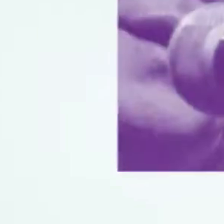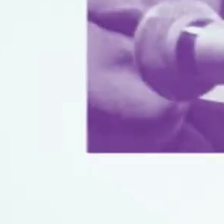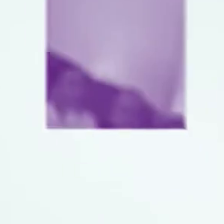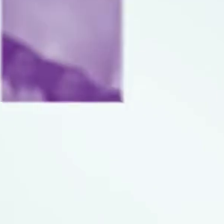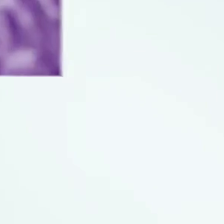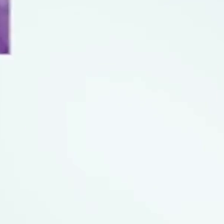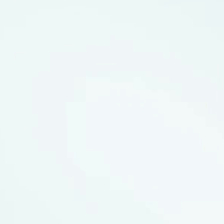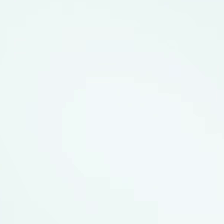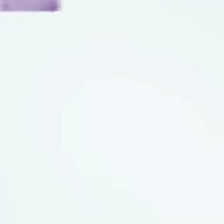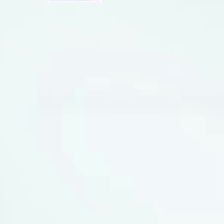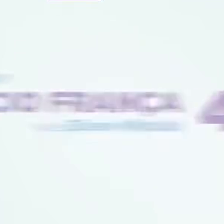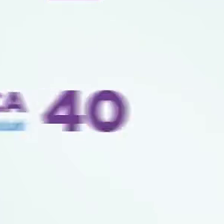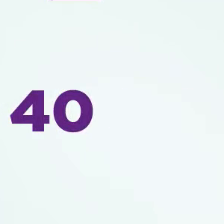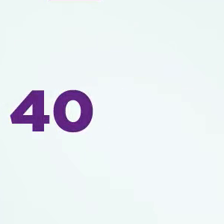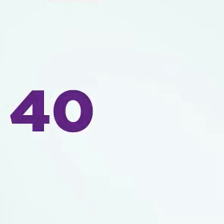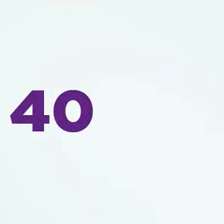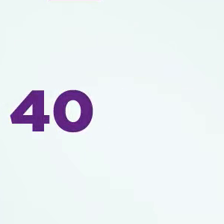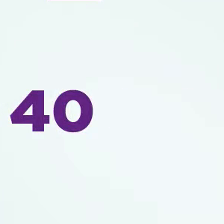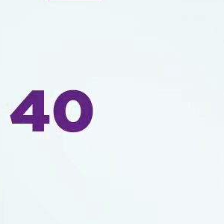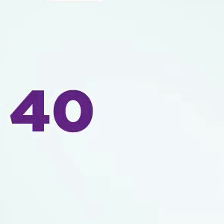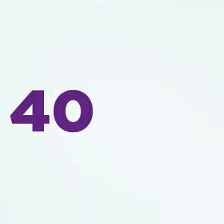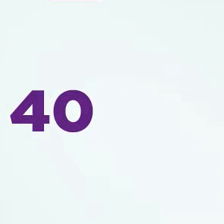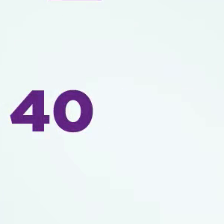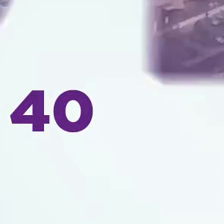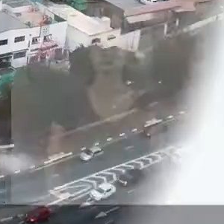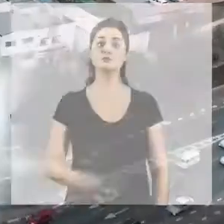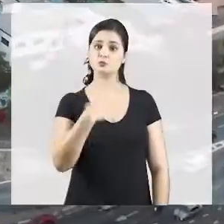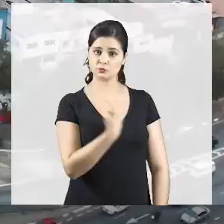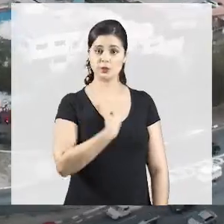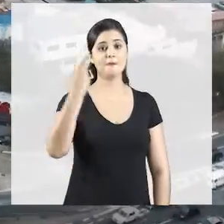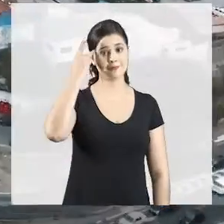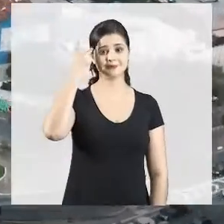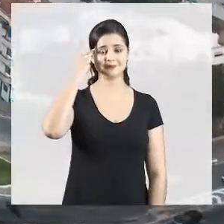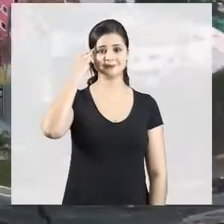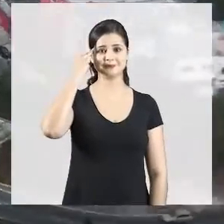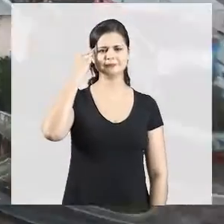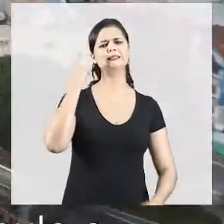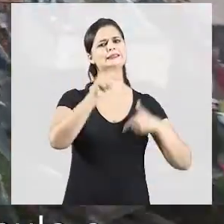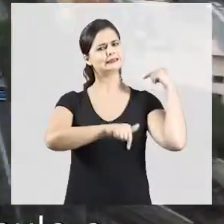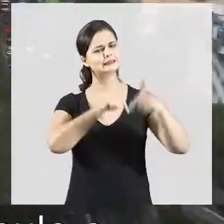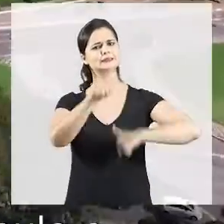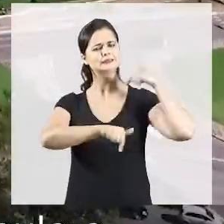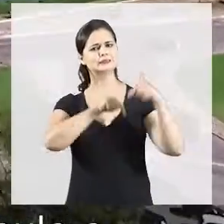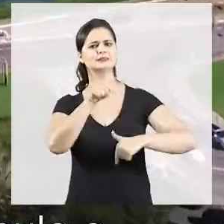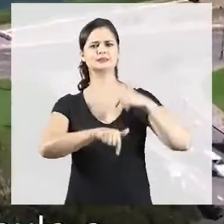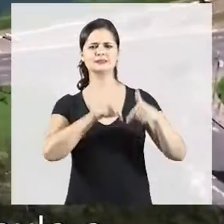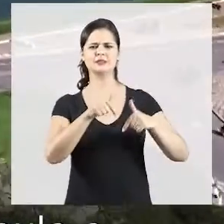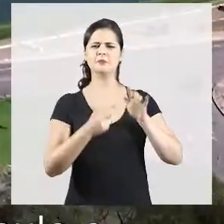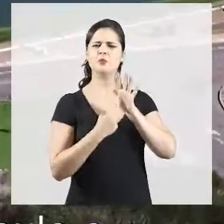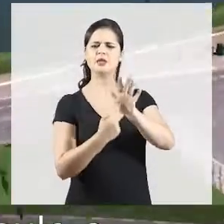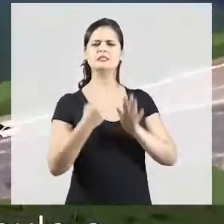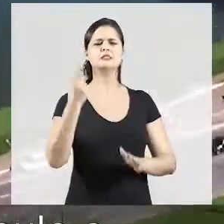Agora é COVA, Senador 191 Nós somos paulistas. Trabalhamos muito